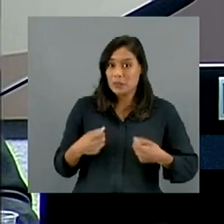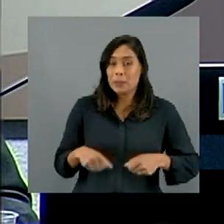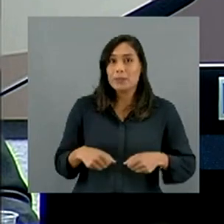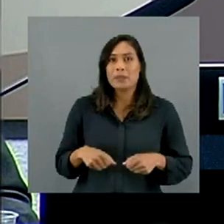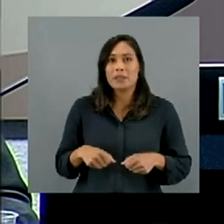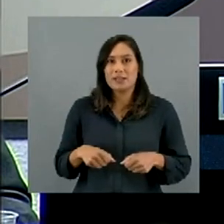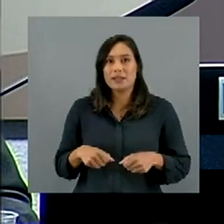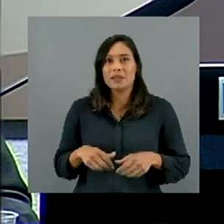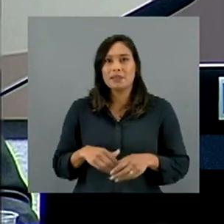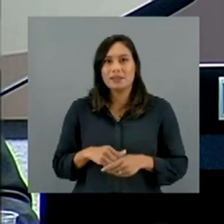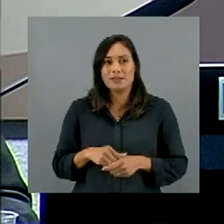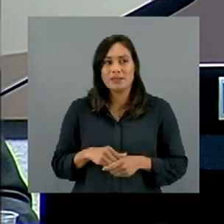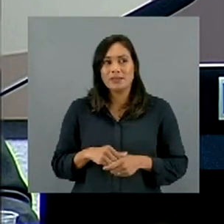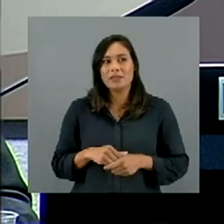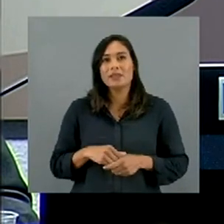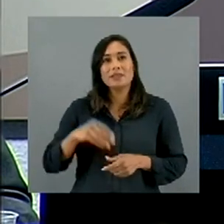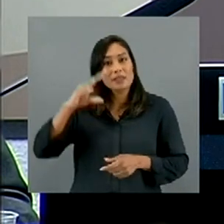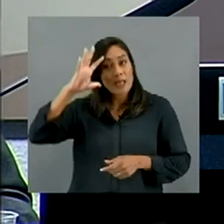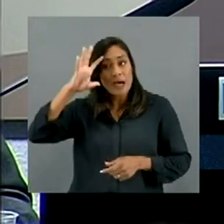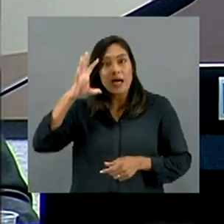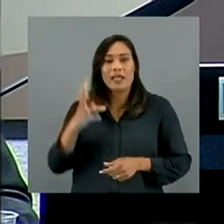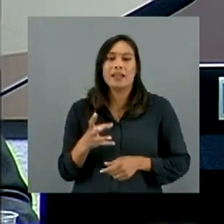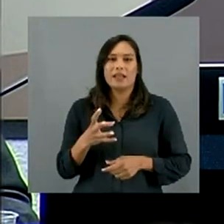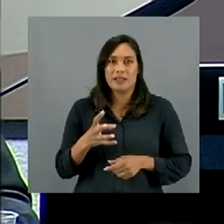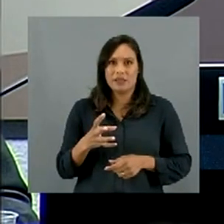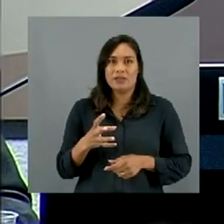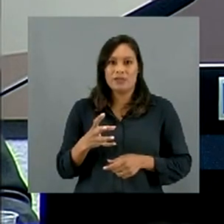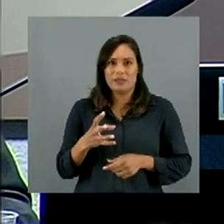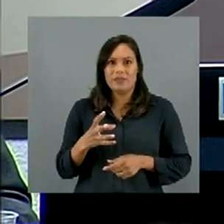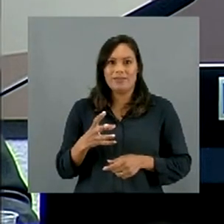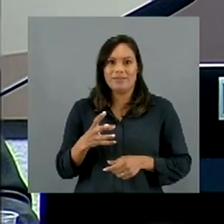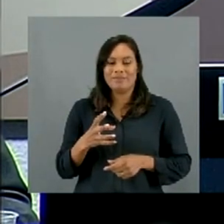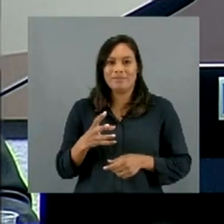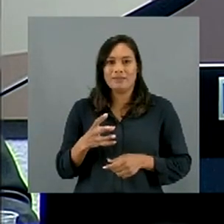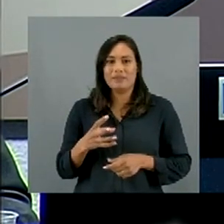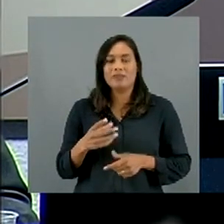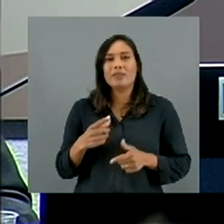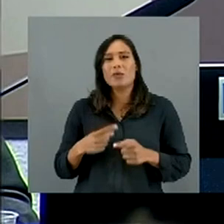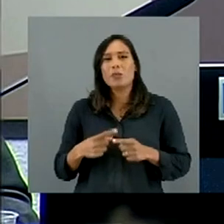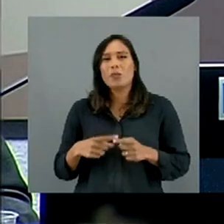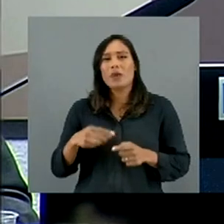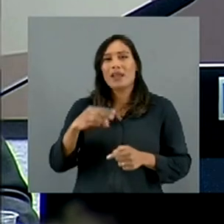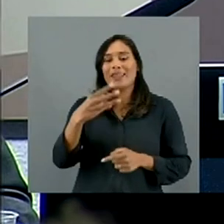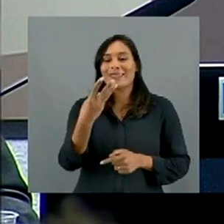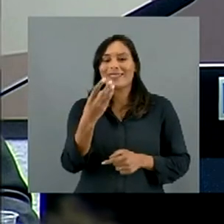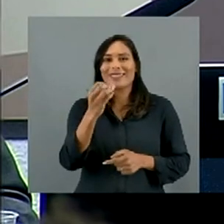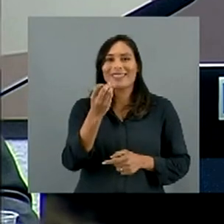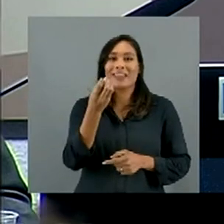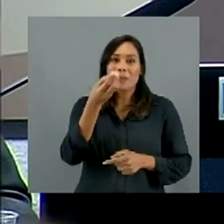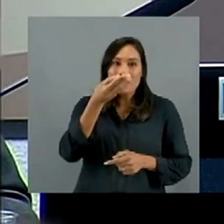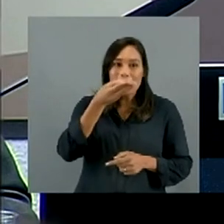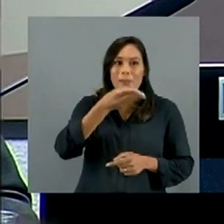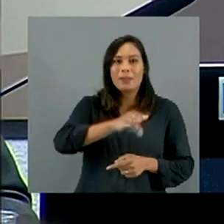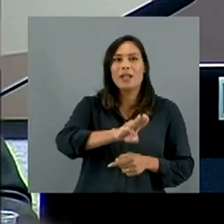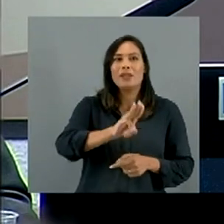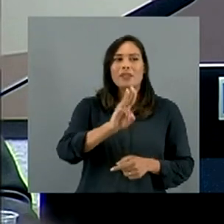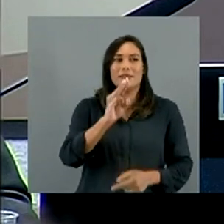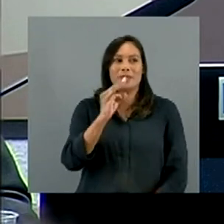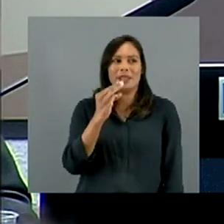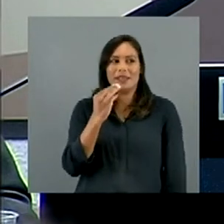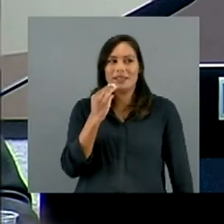prejudicaríamos cerca de 30 milhões de brasileiros que estão em 1